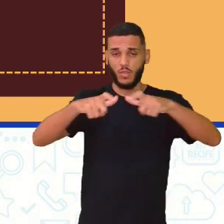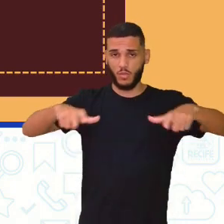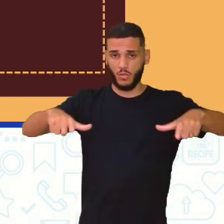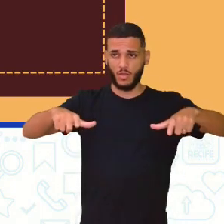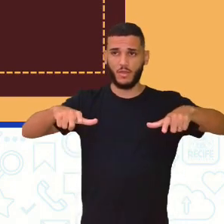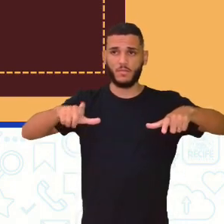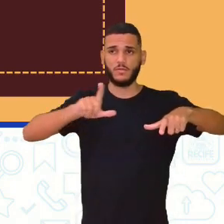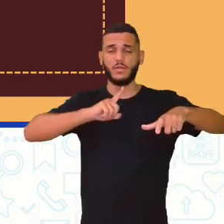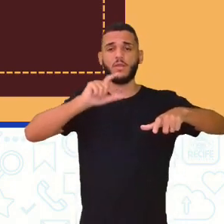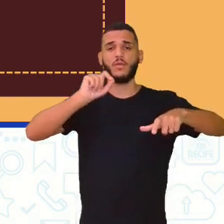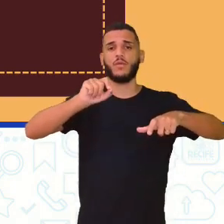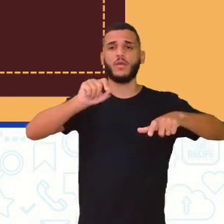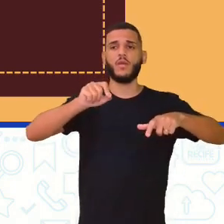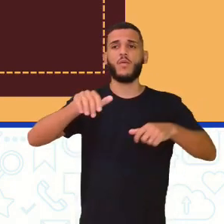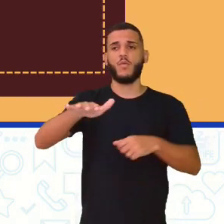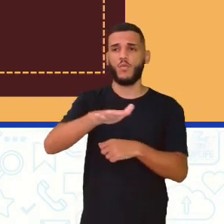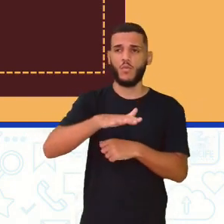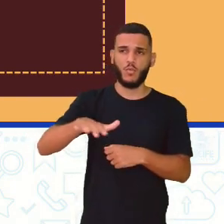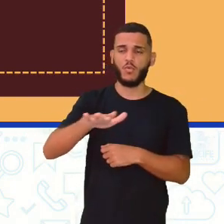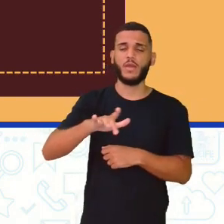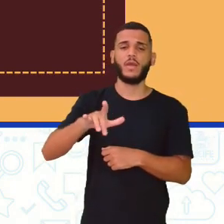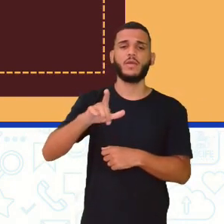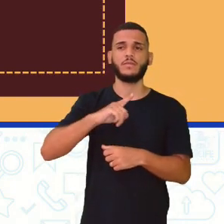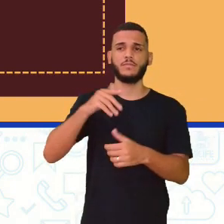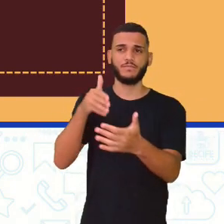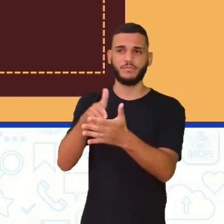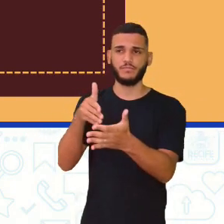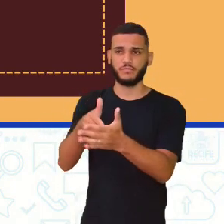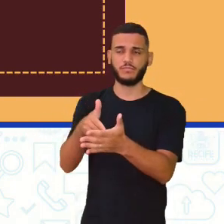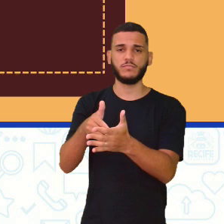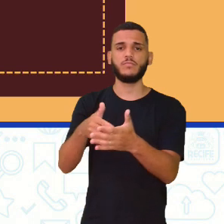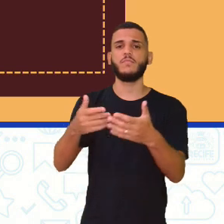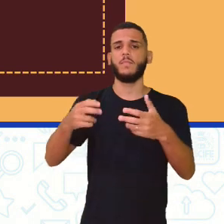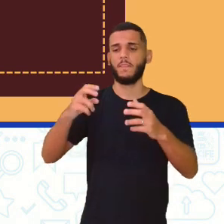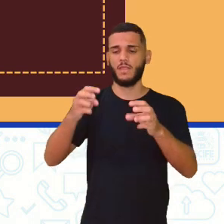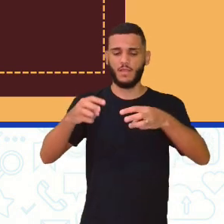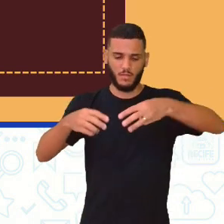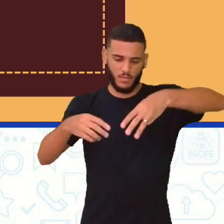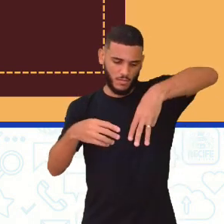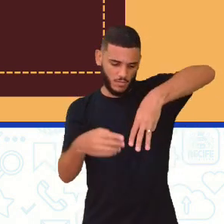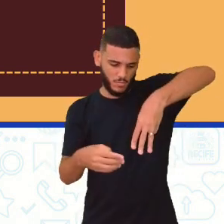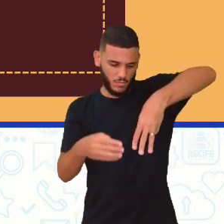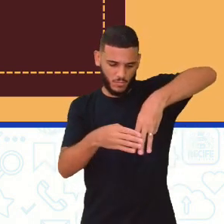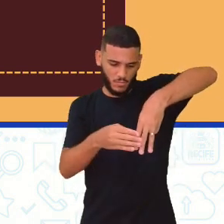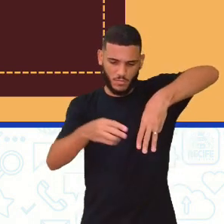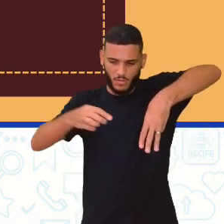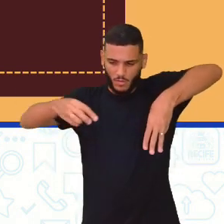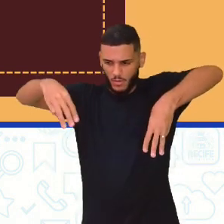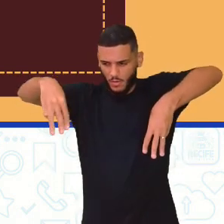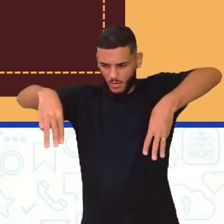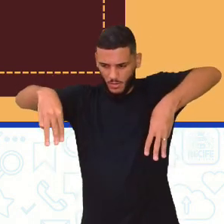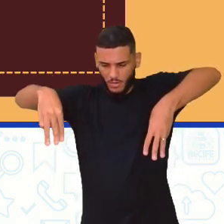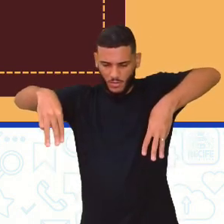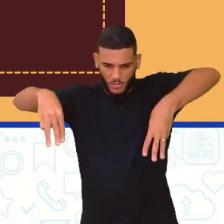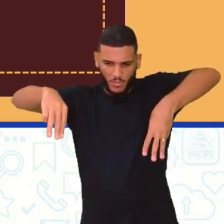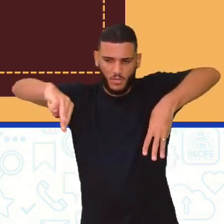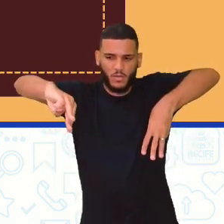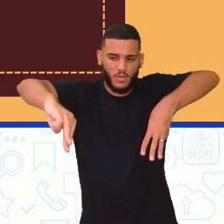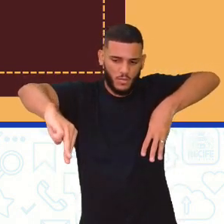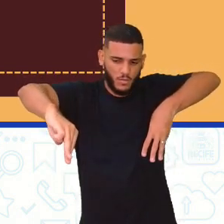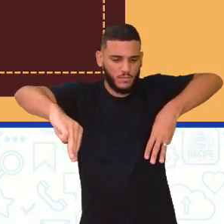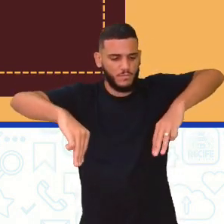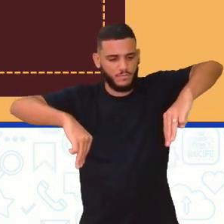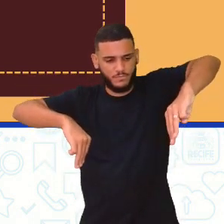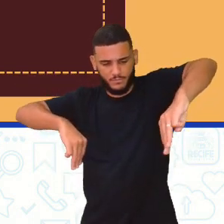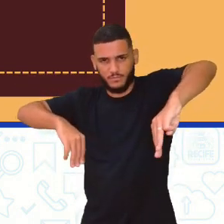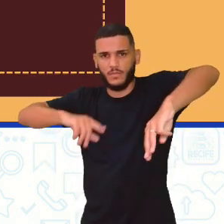aí existe um espaço de uma casinha para a outra e aí eles marcam essa corrida, aí correndo de um